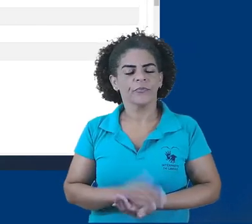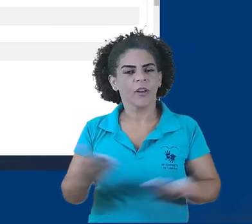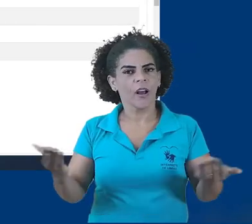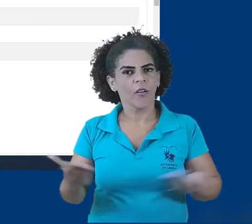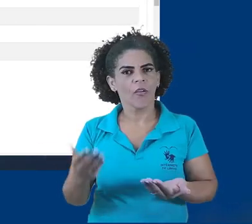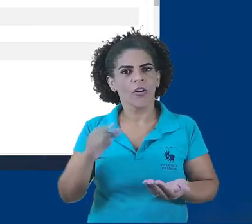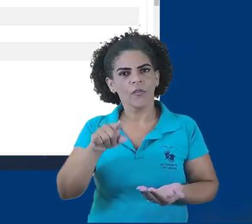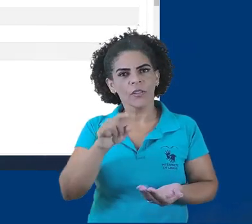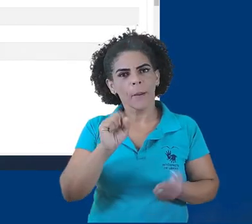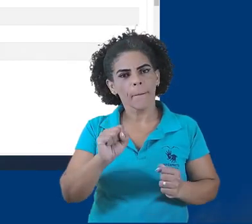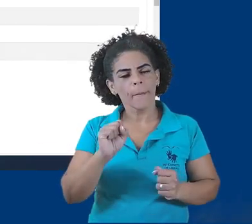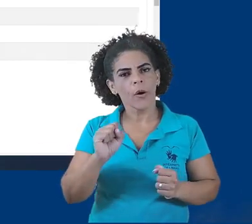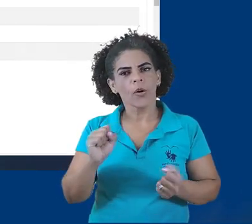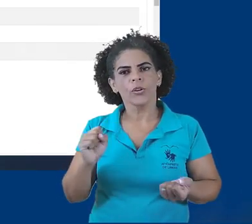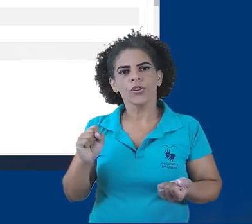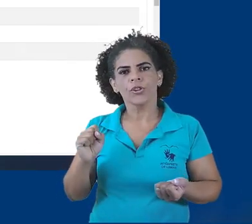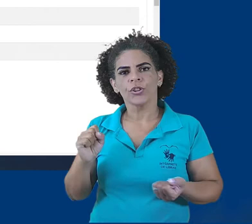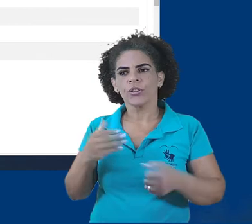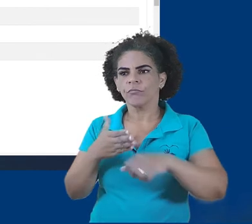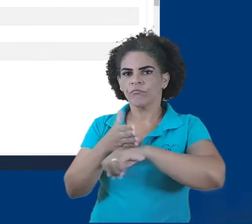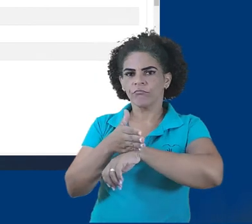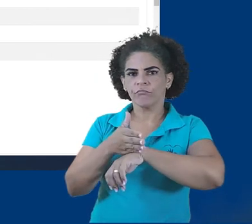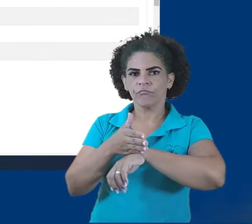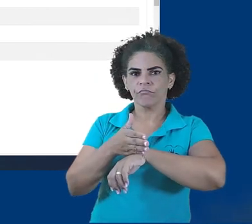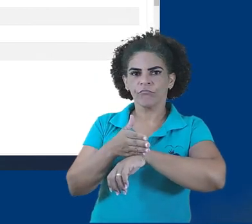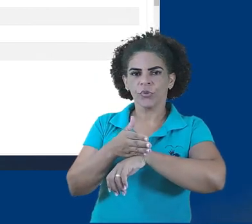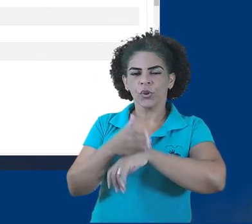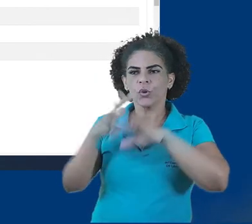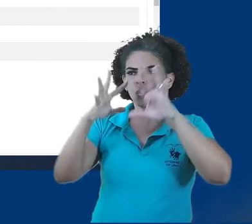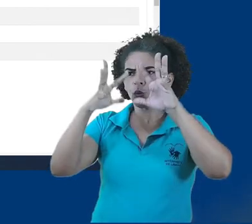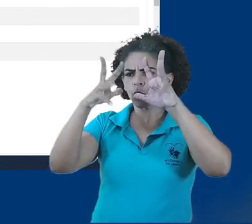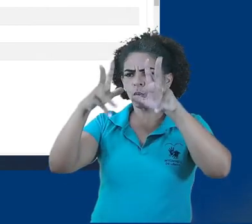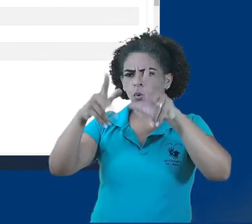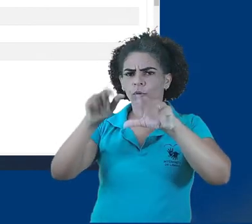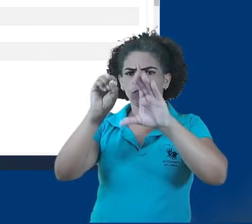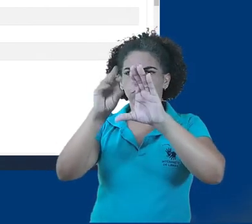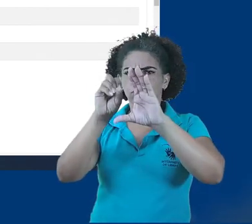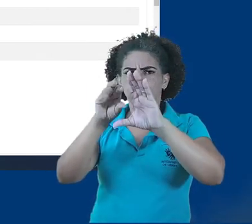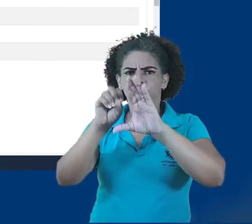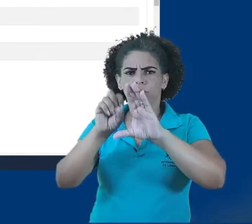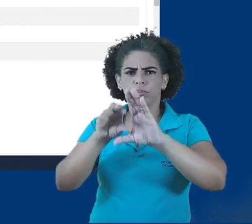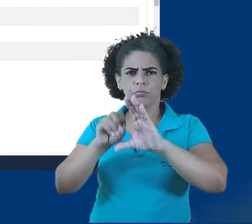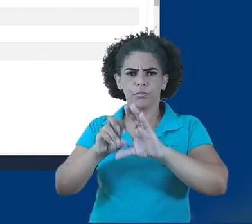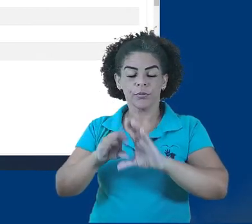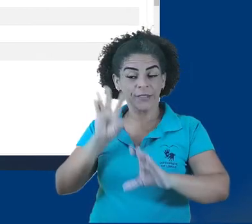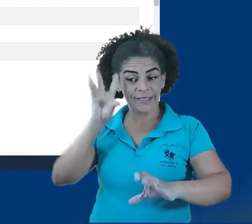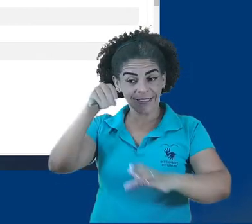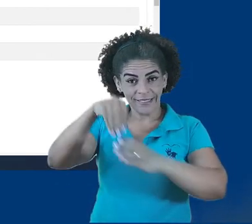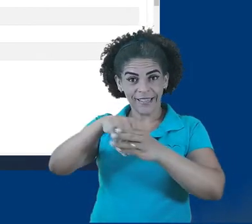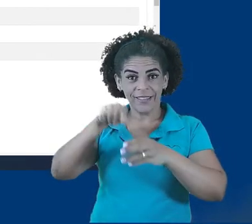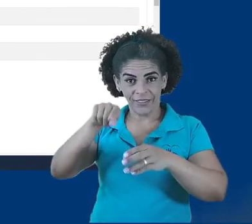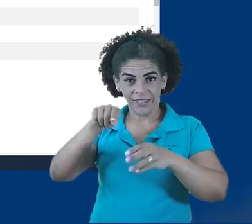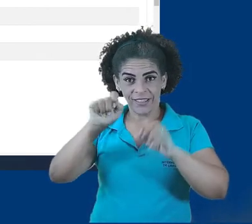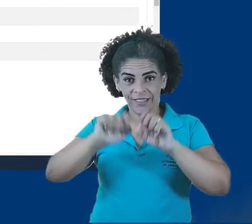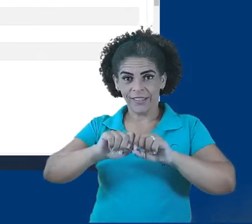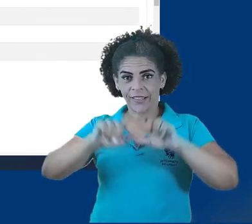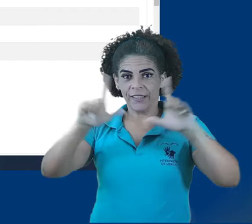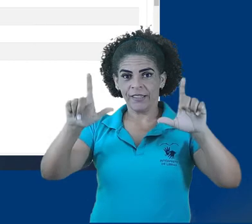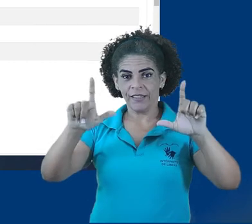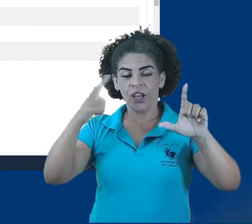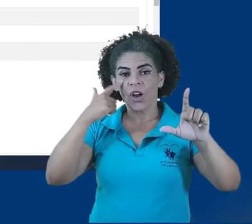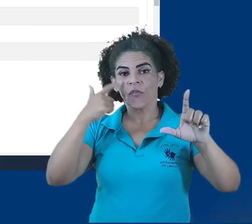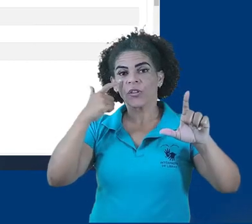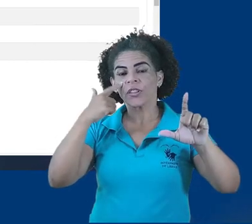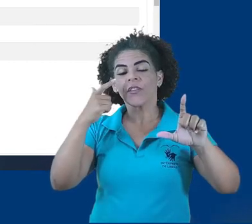podemos acessar a página contendo todos os envios. Dentro dessa página, vamos